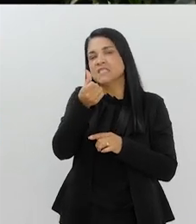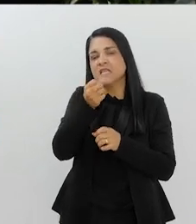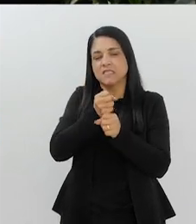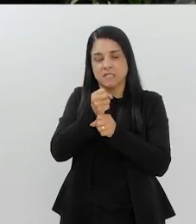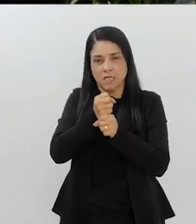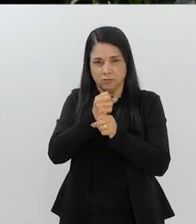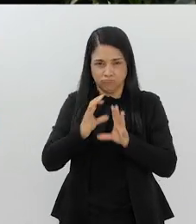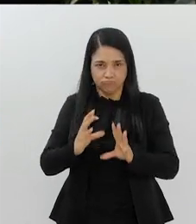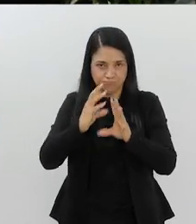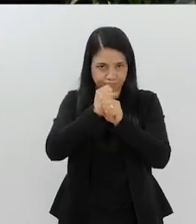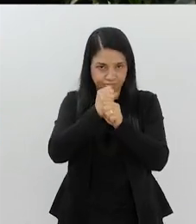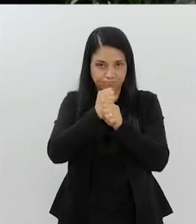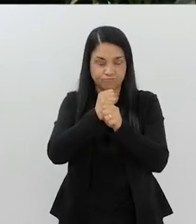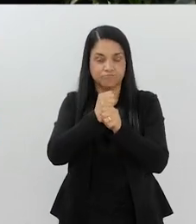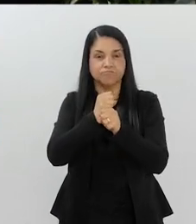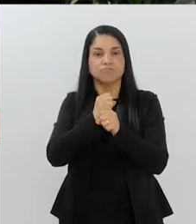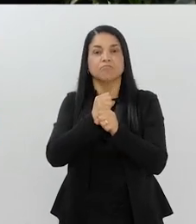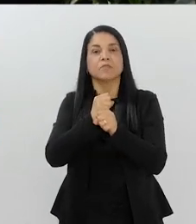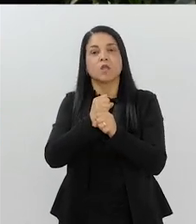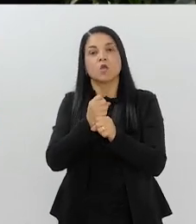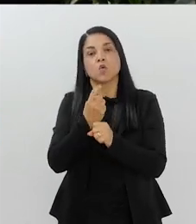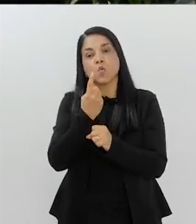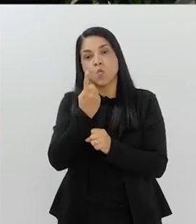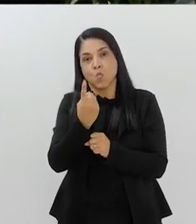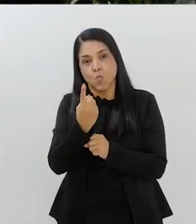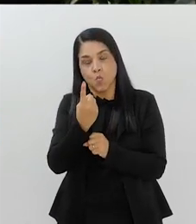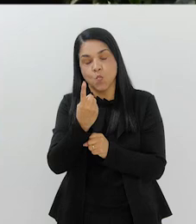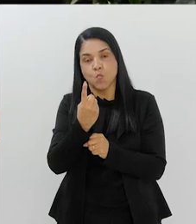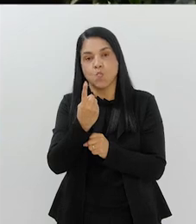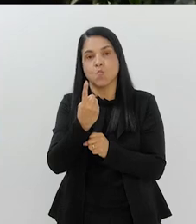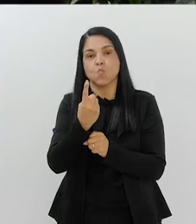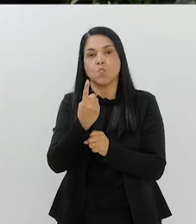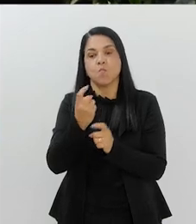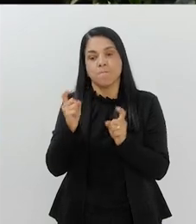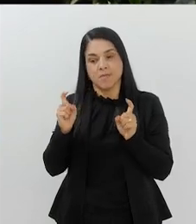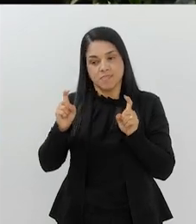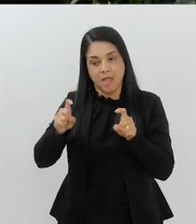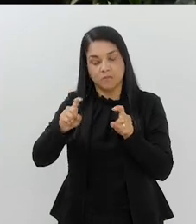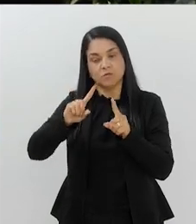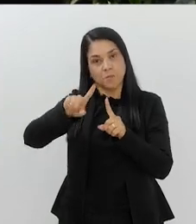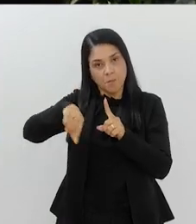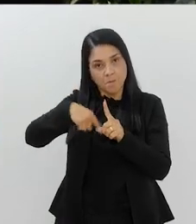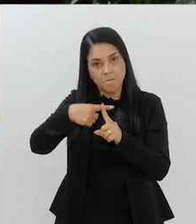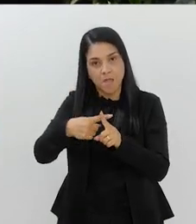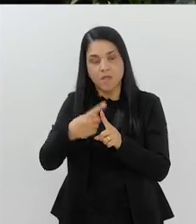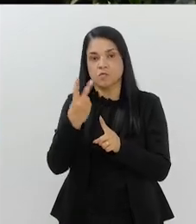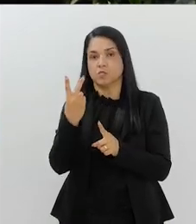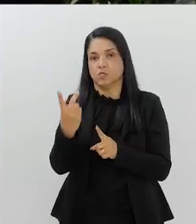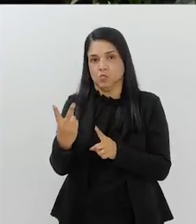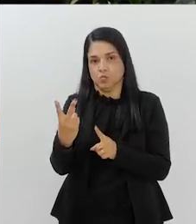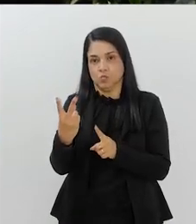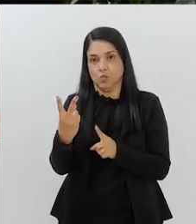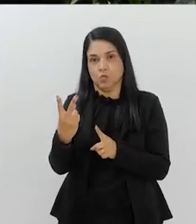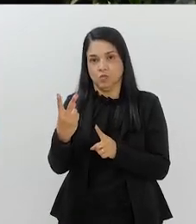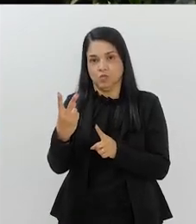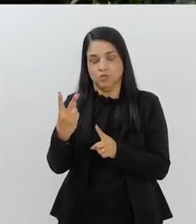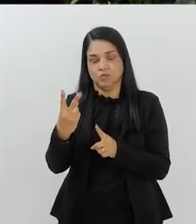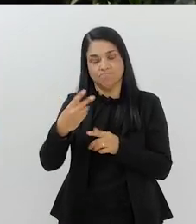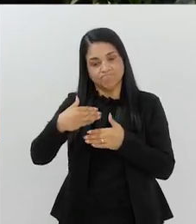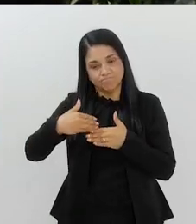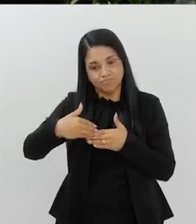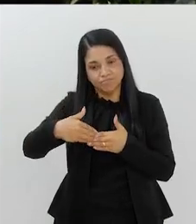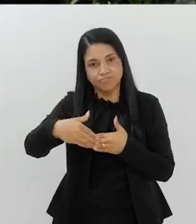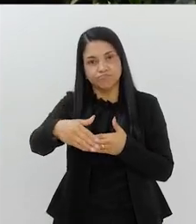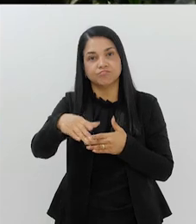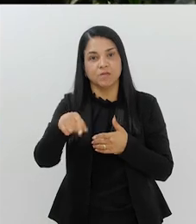Um mandato e meio, beleza. Depois, mais uma renovação. Depois, mais uma renovação. Já aí, por aí